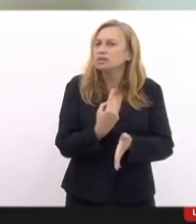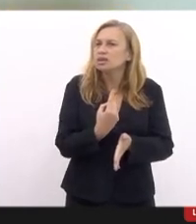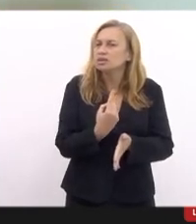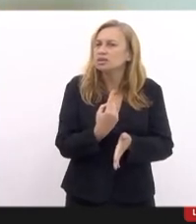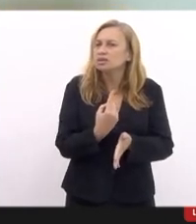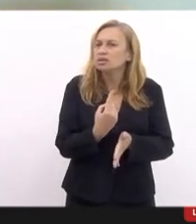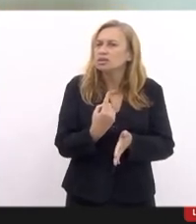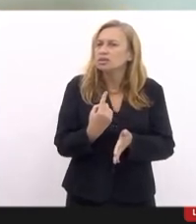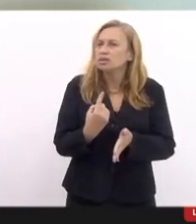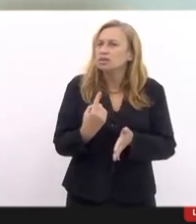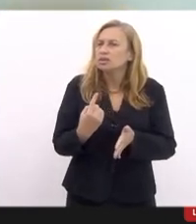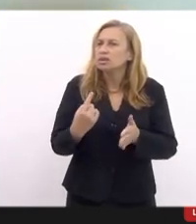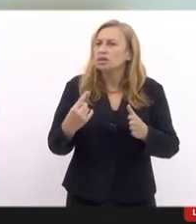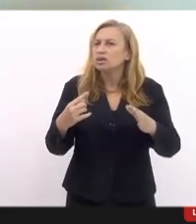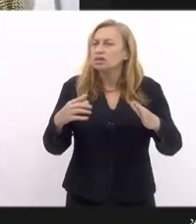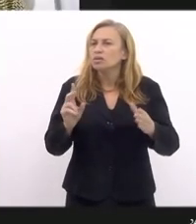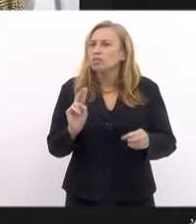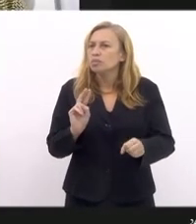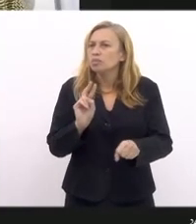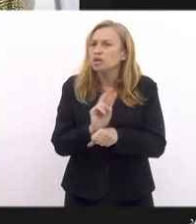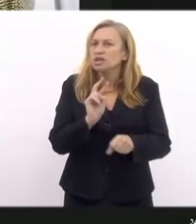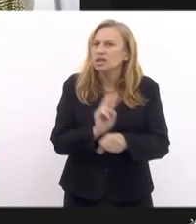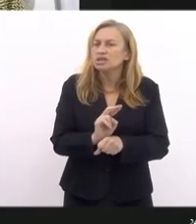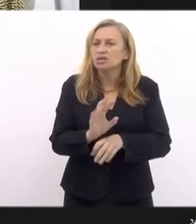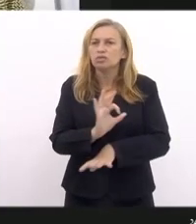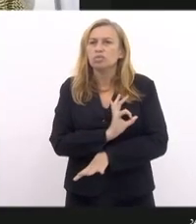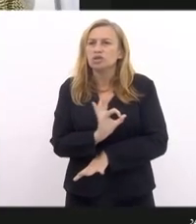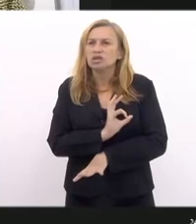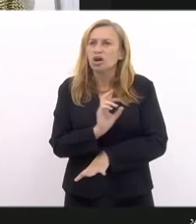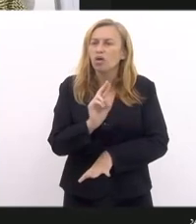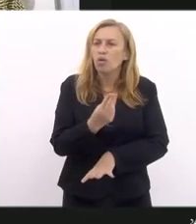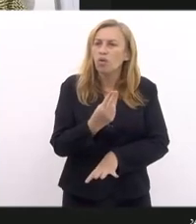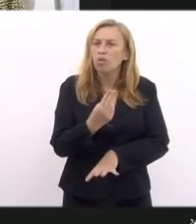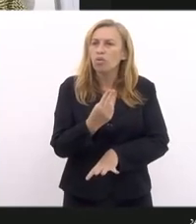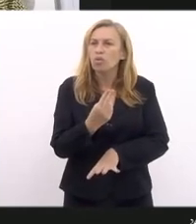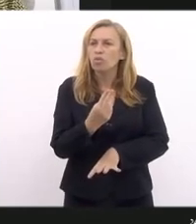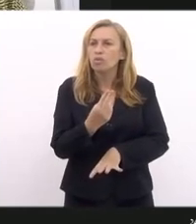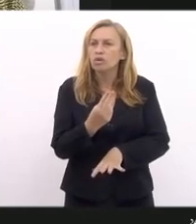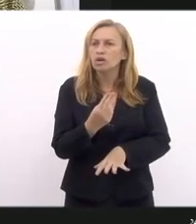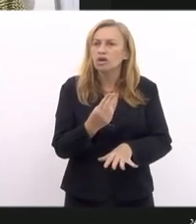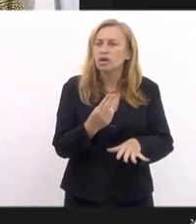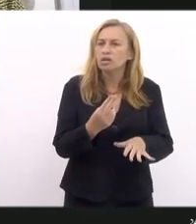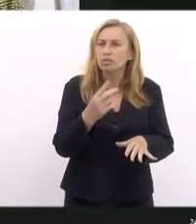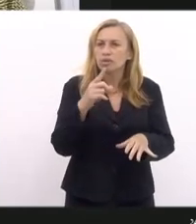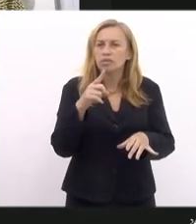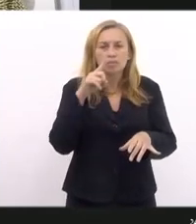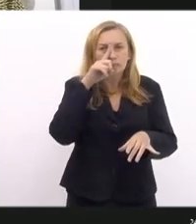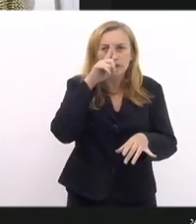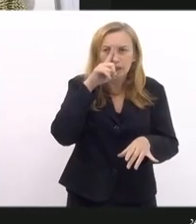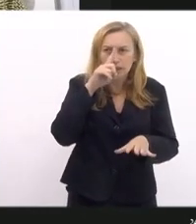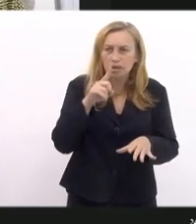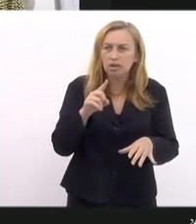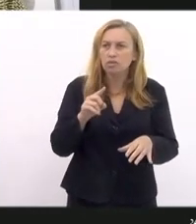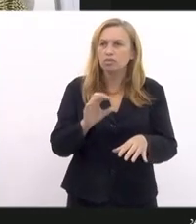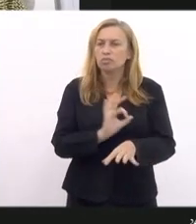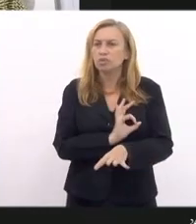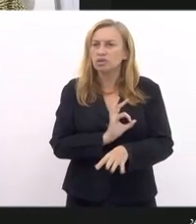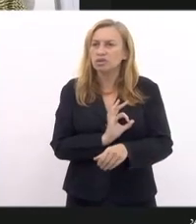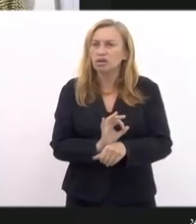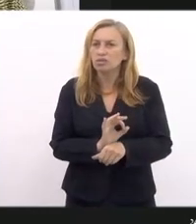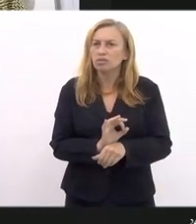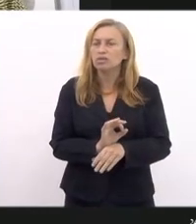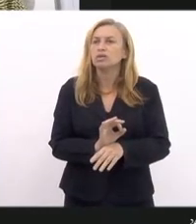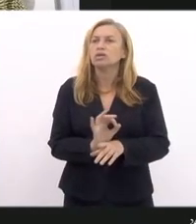policial ou com relação à atuação em ocorrências policiais? Atuação em ocorrências policiais.